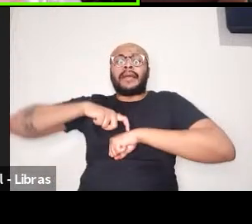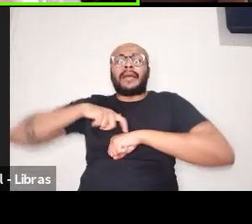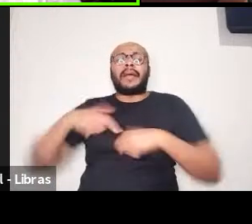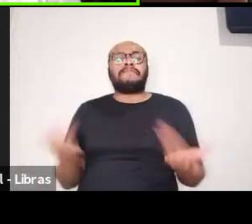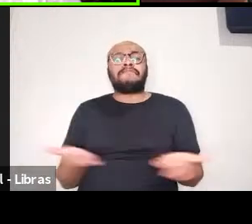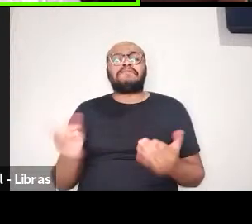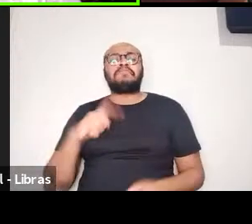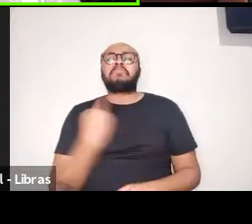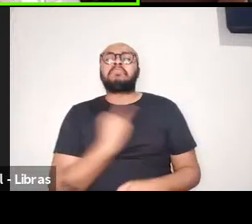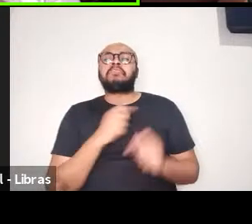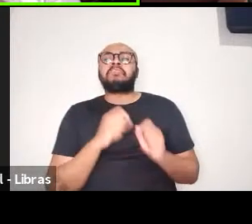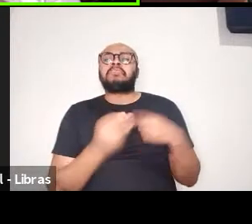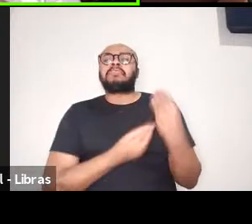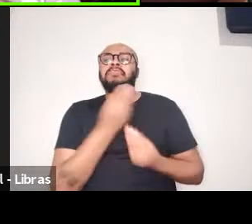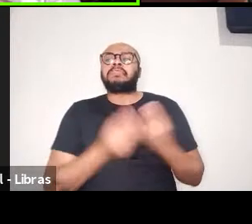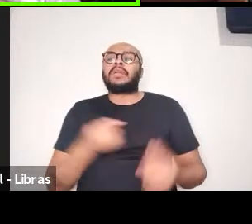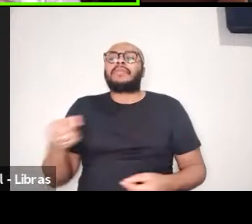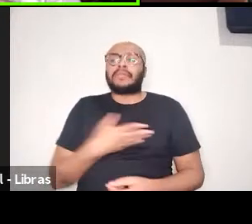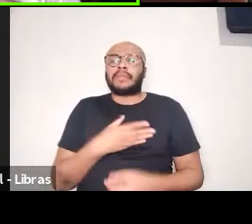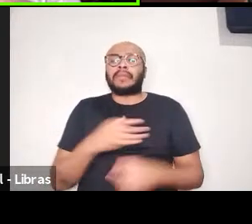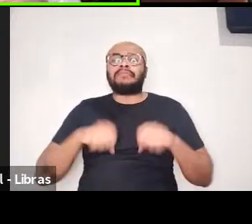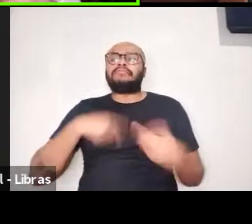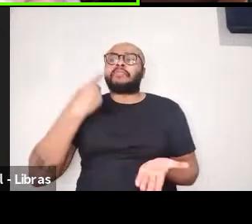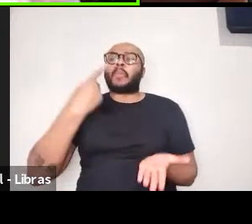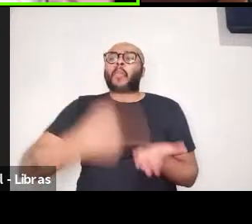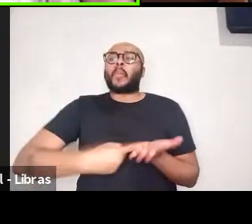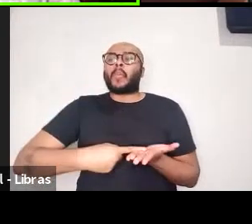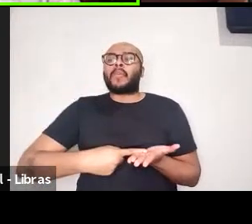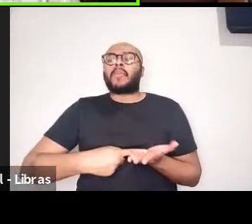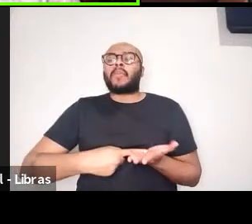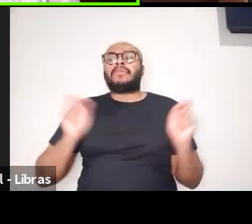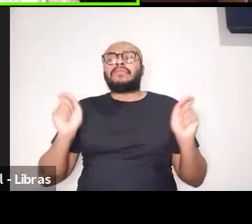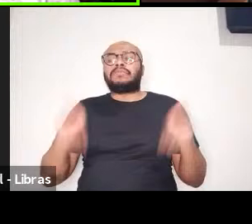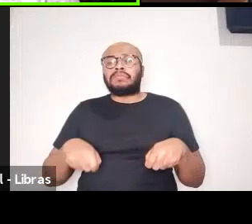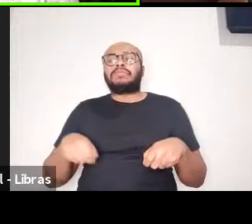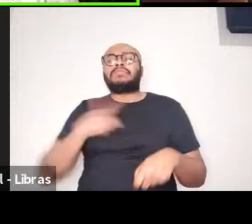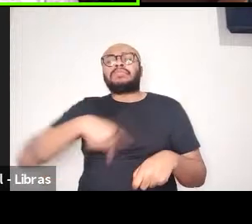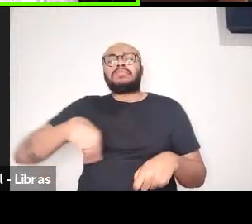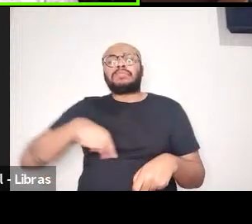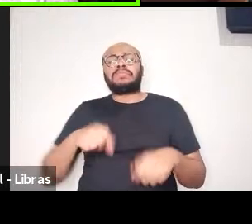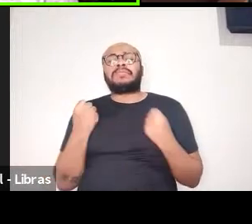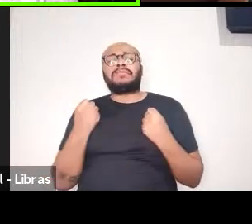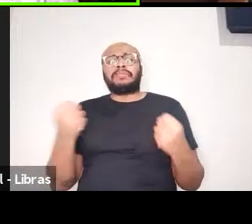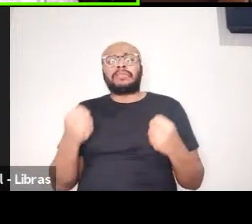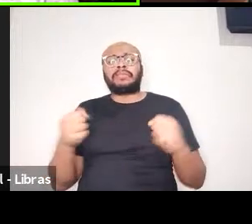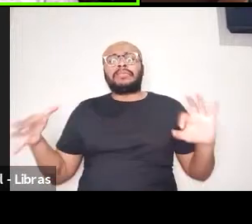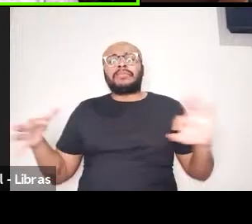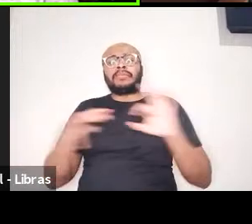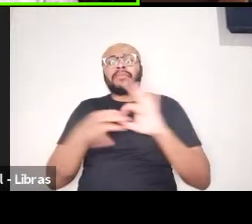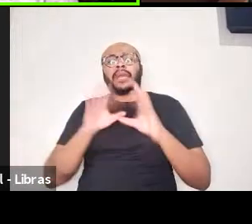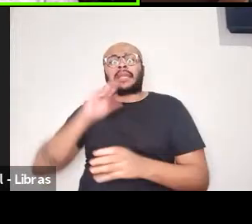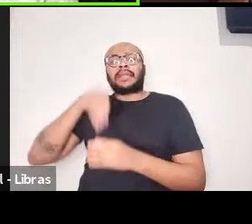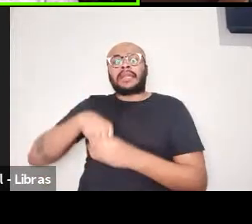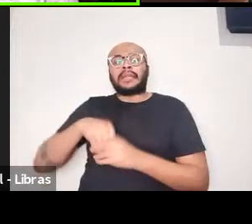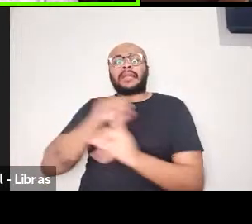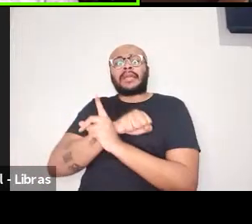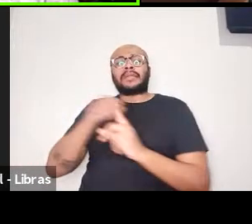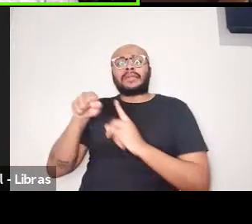que renovamos nosso compromisso, em fortalecer alianças na sociedade civil,